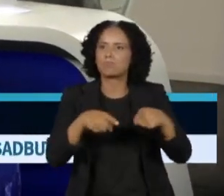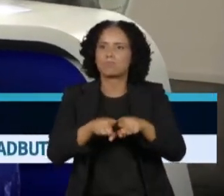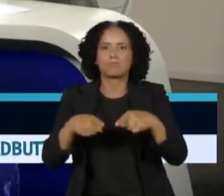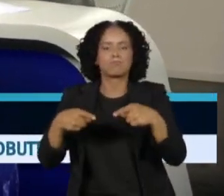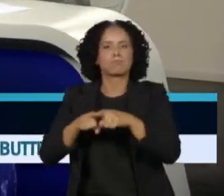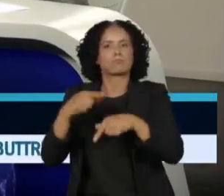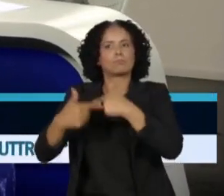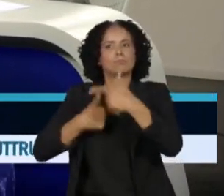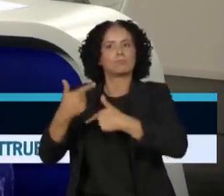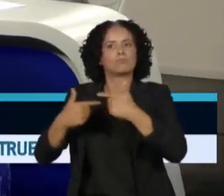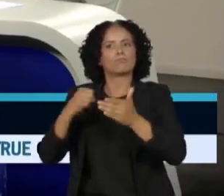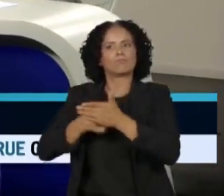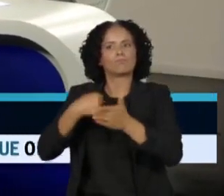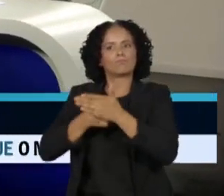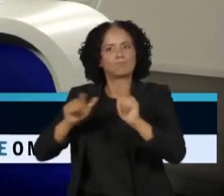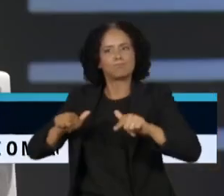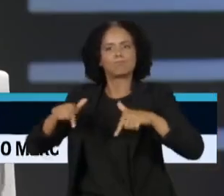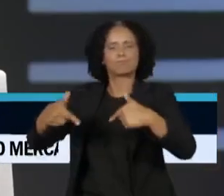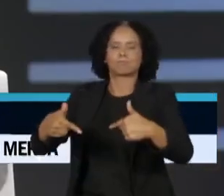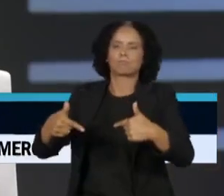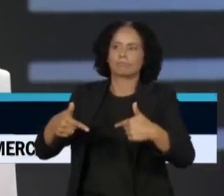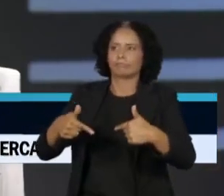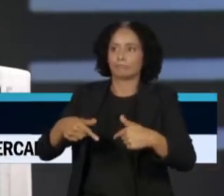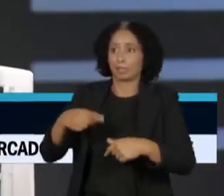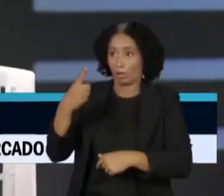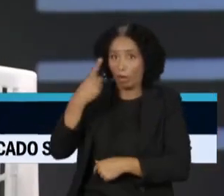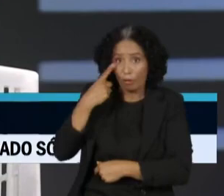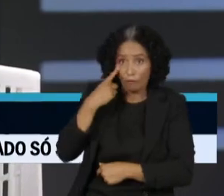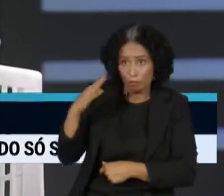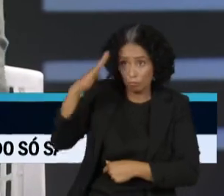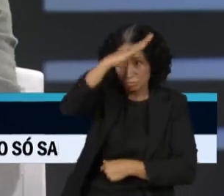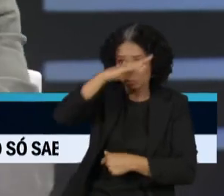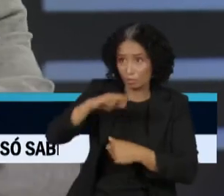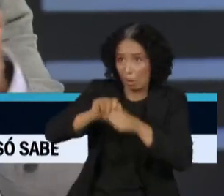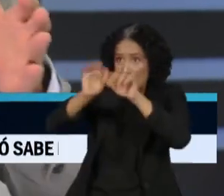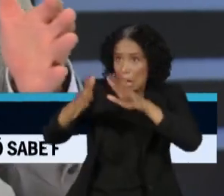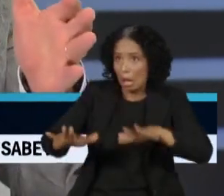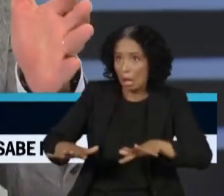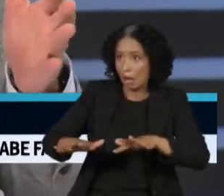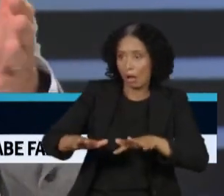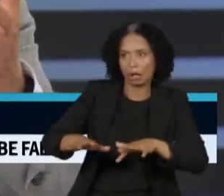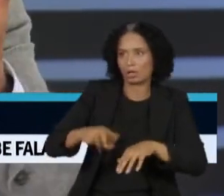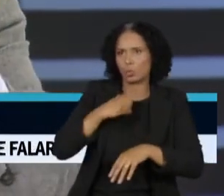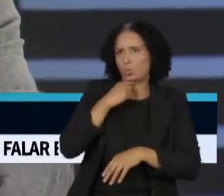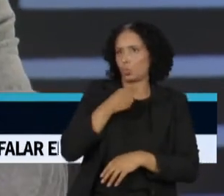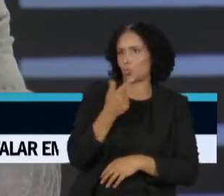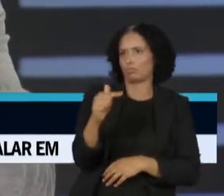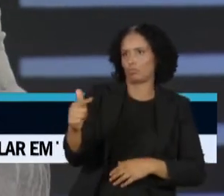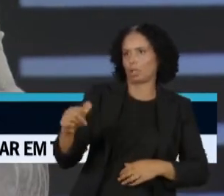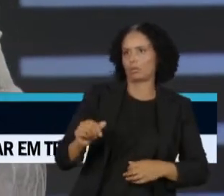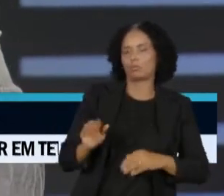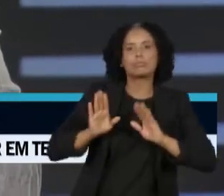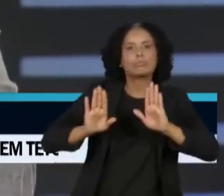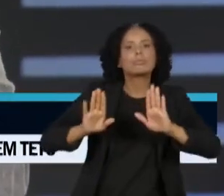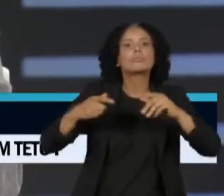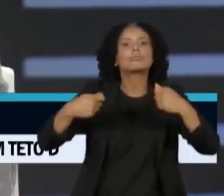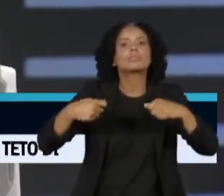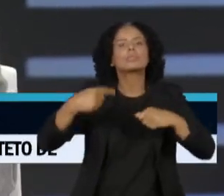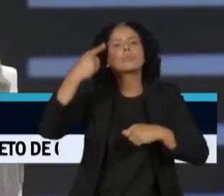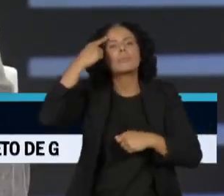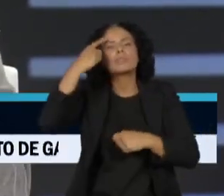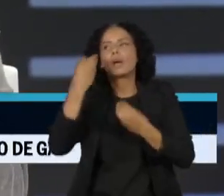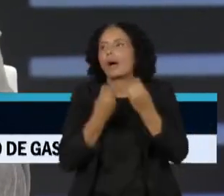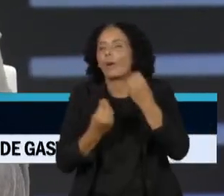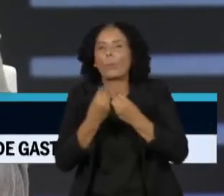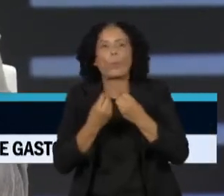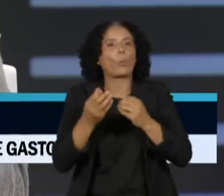bem, que o Bolsonaro veio aí e destruiu tudo. Ele veio aí e destruiu tudo, não há dúvida. Só que a gente precisa pensar em simplificação,